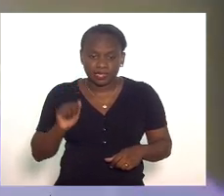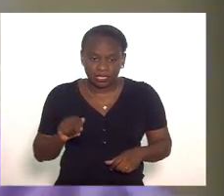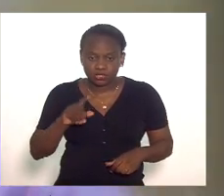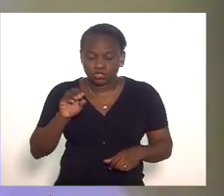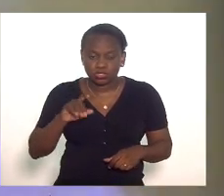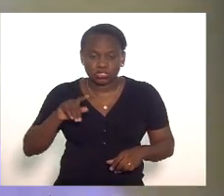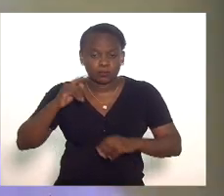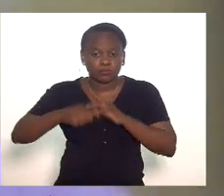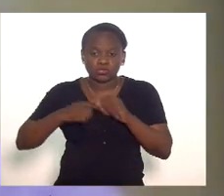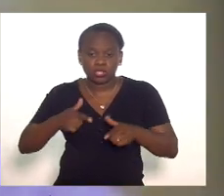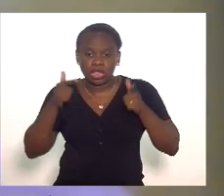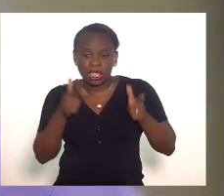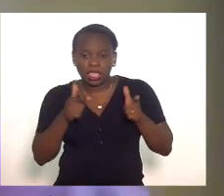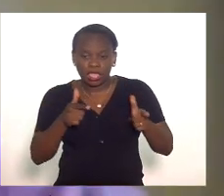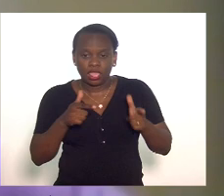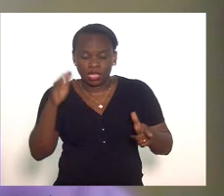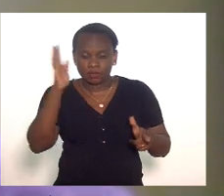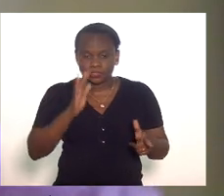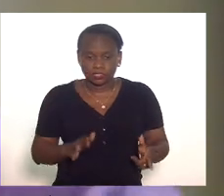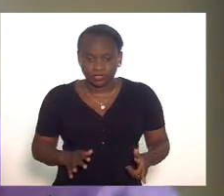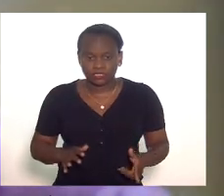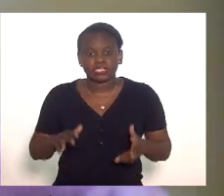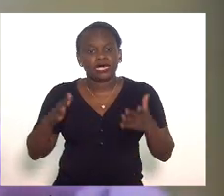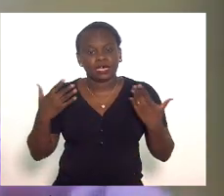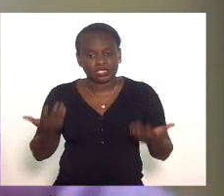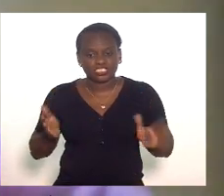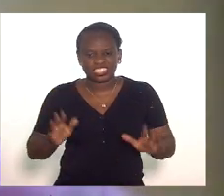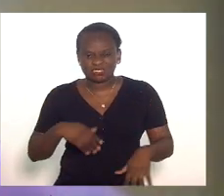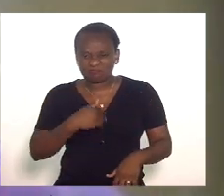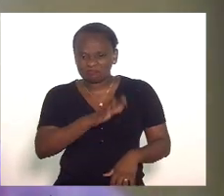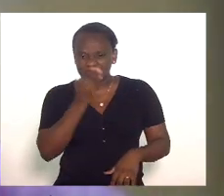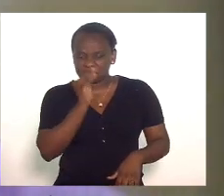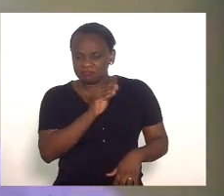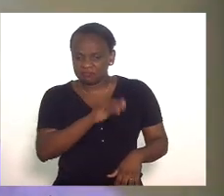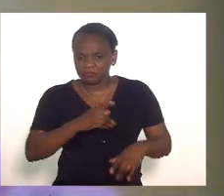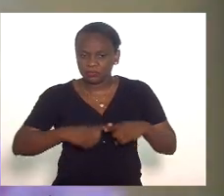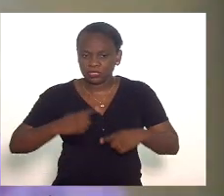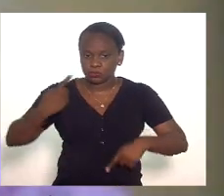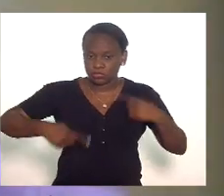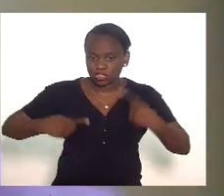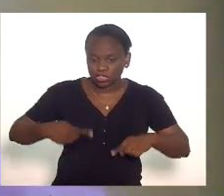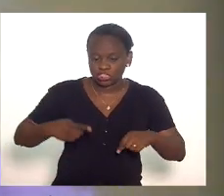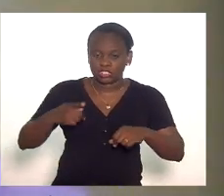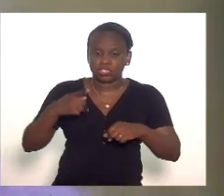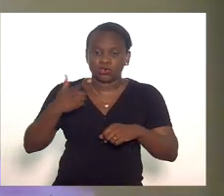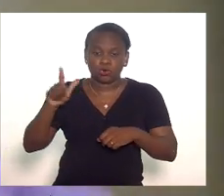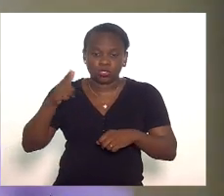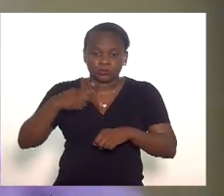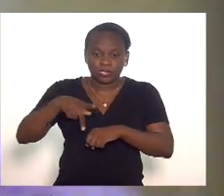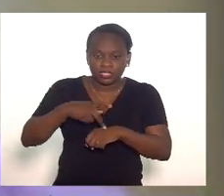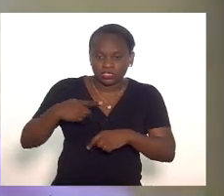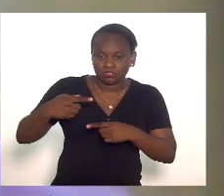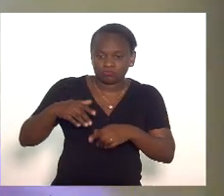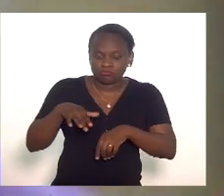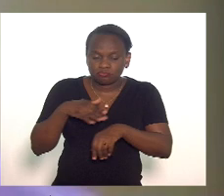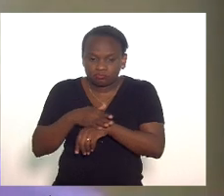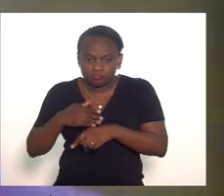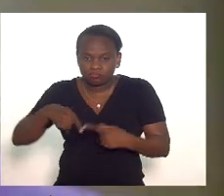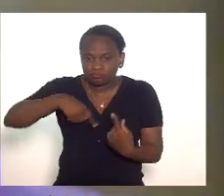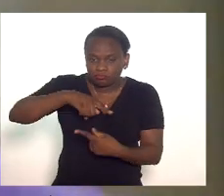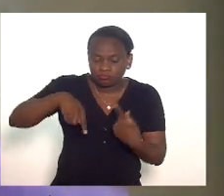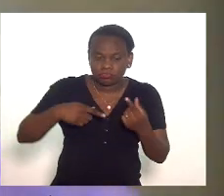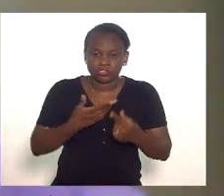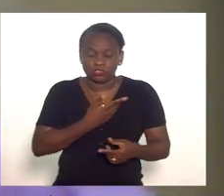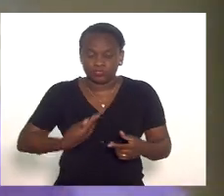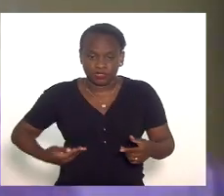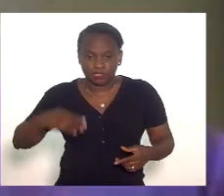piada no mundo nós já éramos páreas porque a política de relações exteriores do governo Bolsonaro